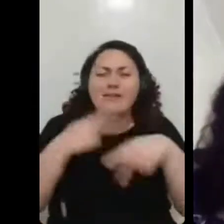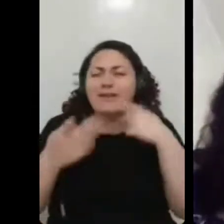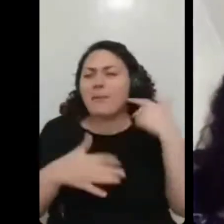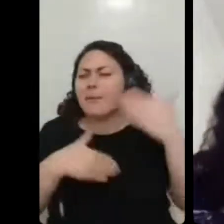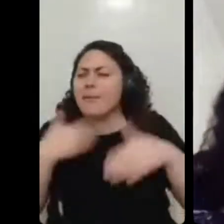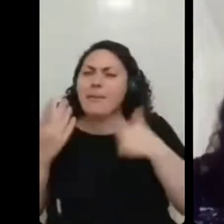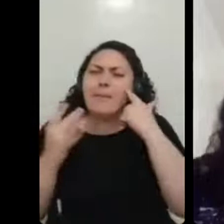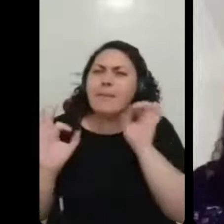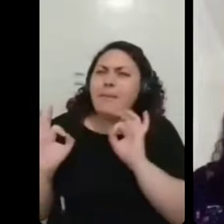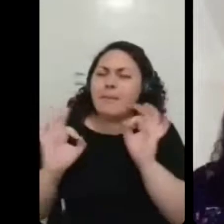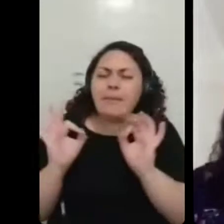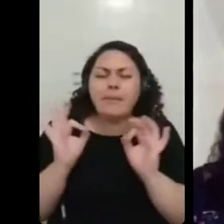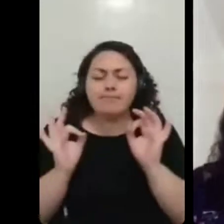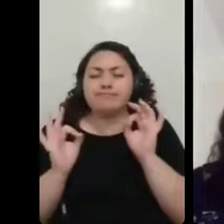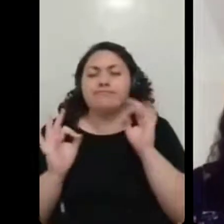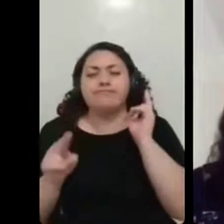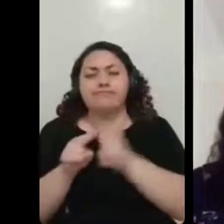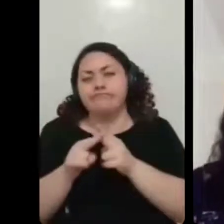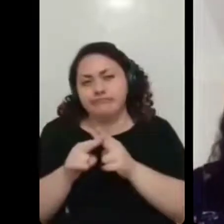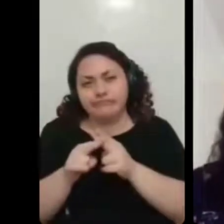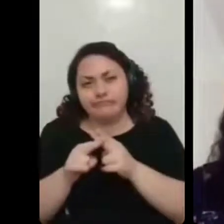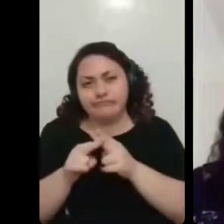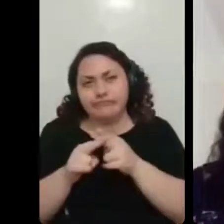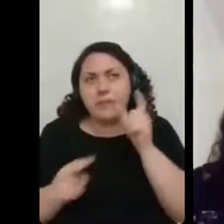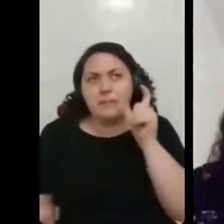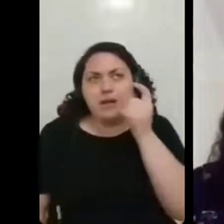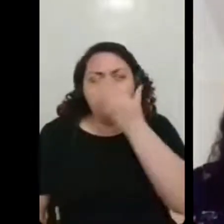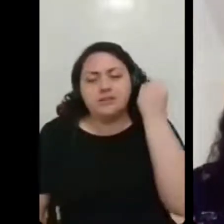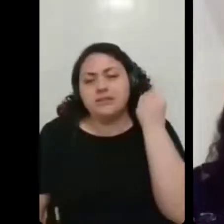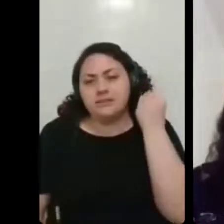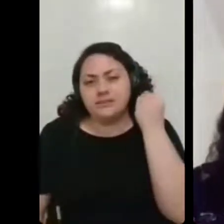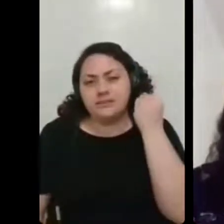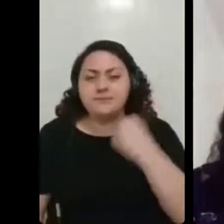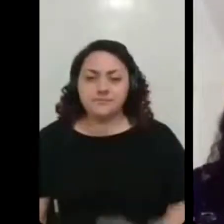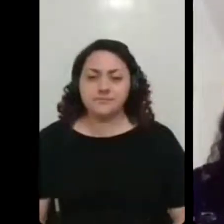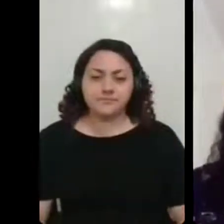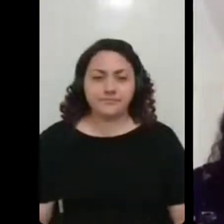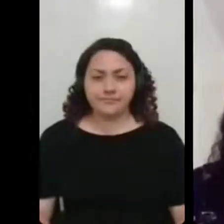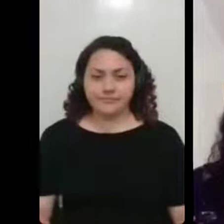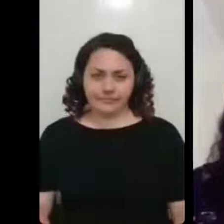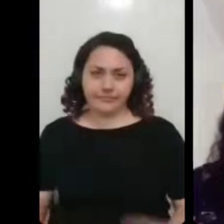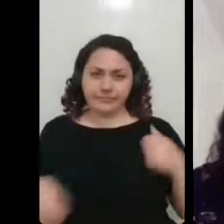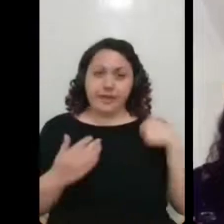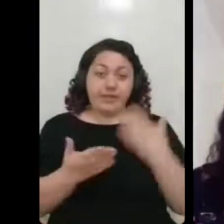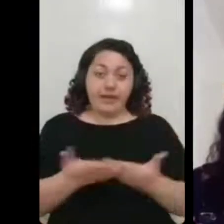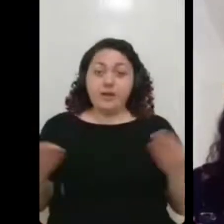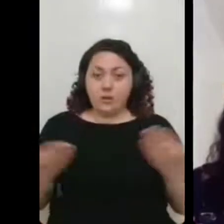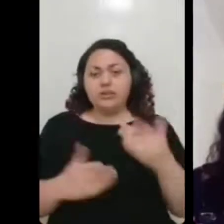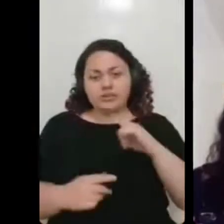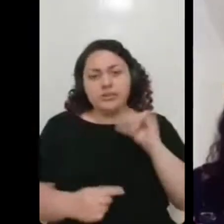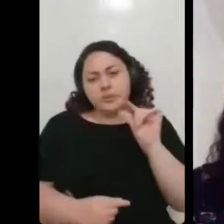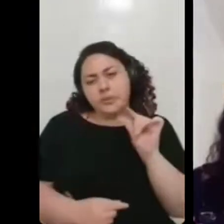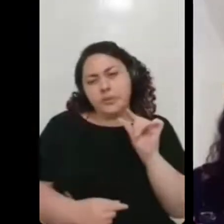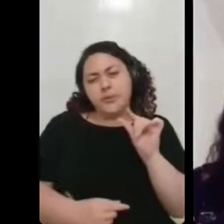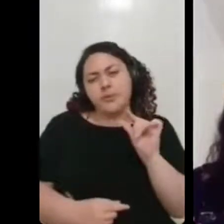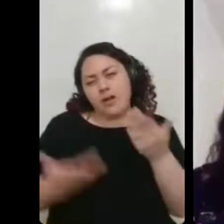raciocínio e, de repente, eu tenho que parar, sabe? E até hoje eu tenho ainda um pouquinho, não tanto quanto antes, né? Já quase